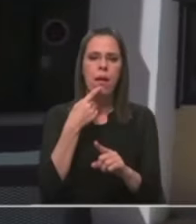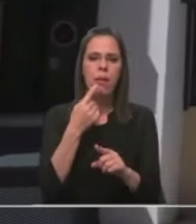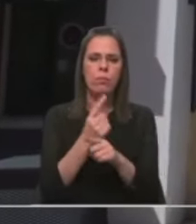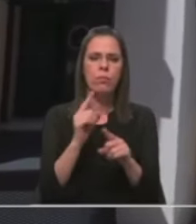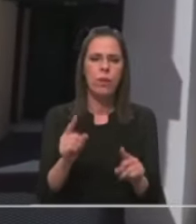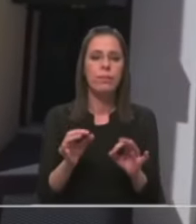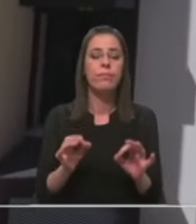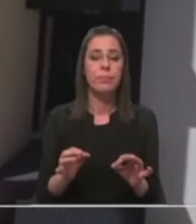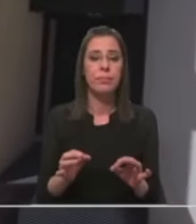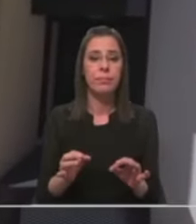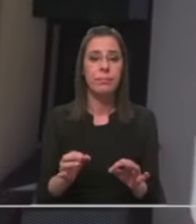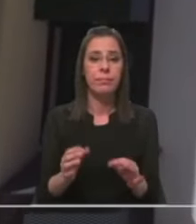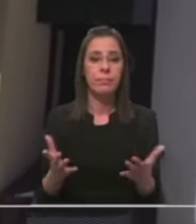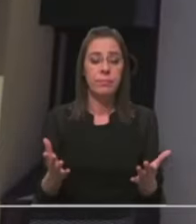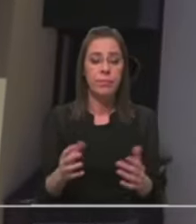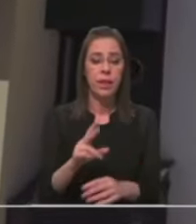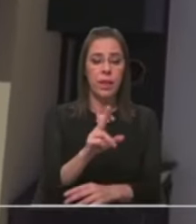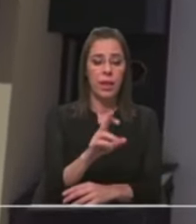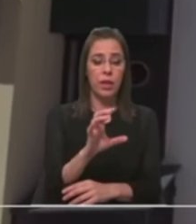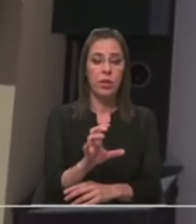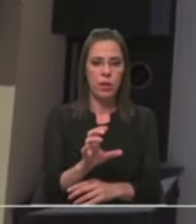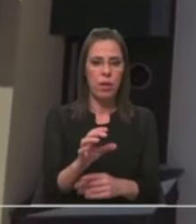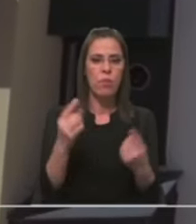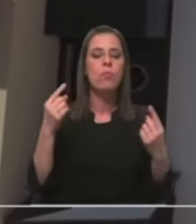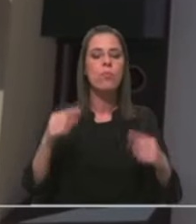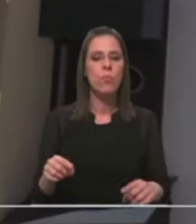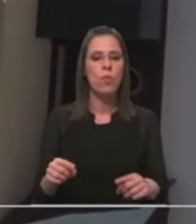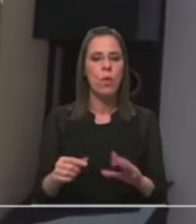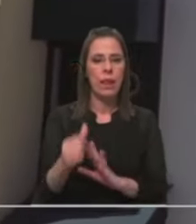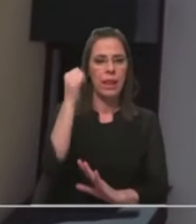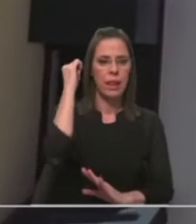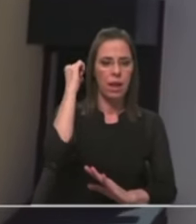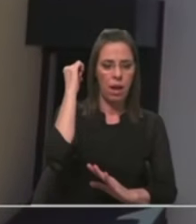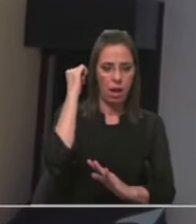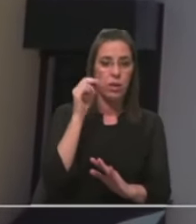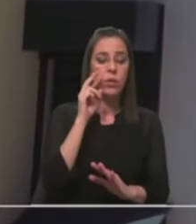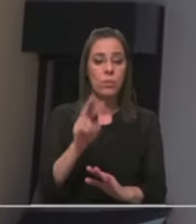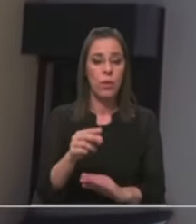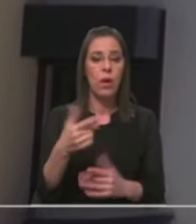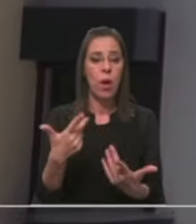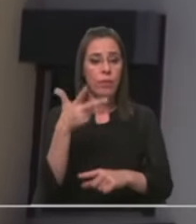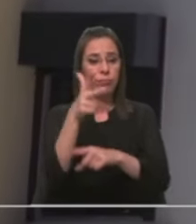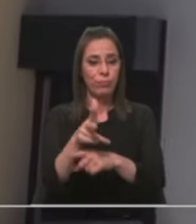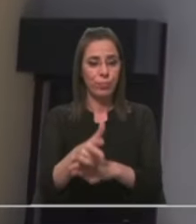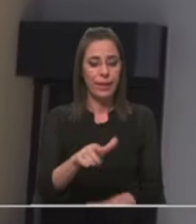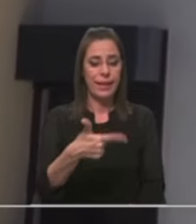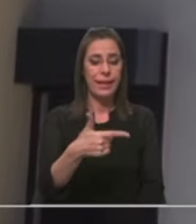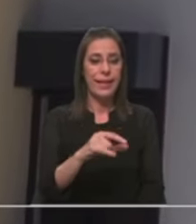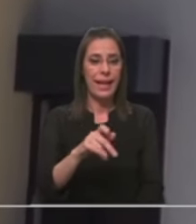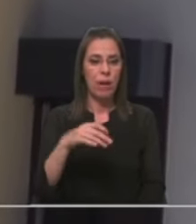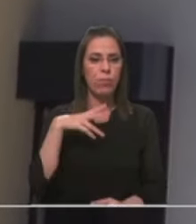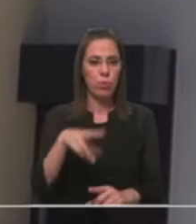porque, de facto, o resto do chão dá apenas para a traseira. E, portanto, o Tiago Portugal, nosso repórter de imagem,